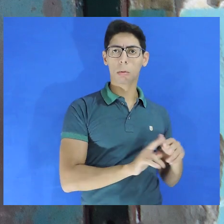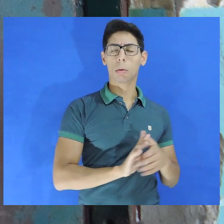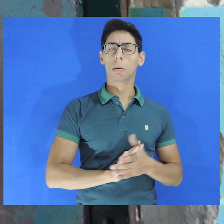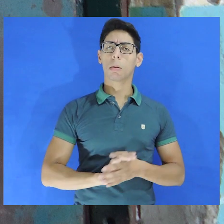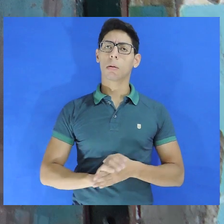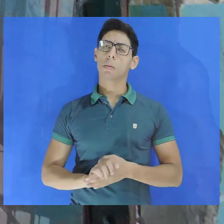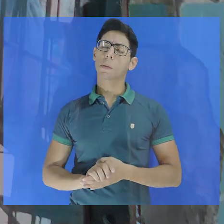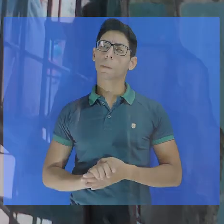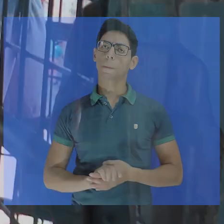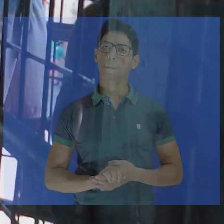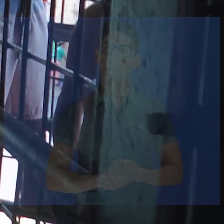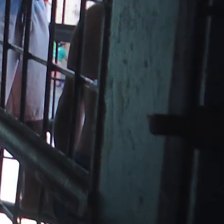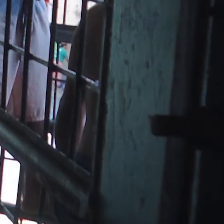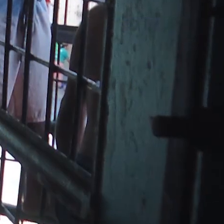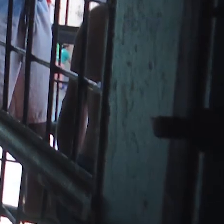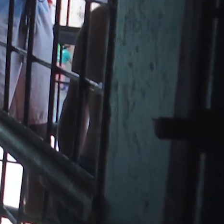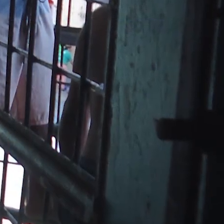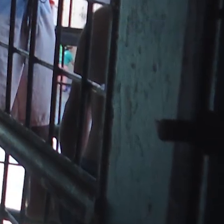que estão privados de liberdade.